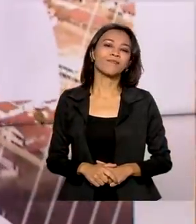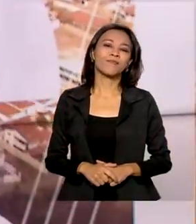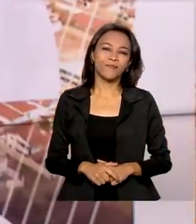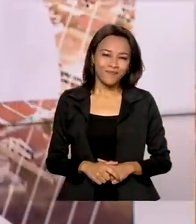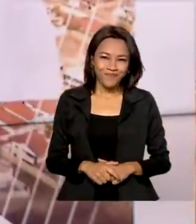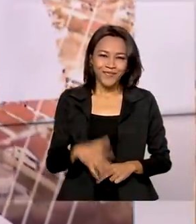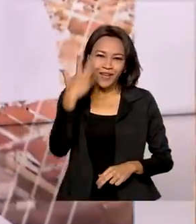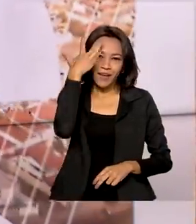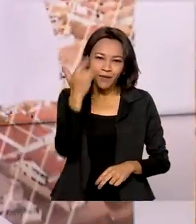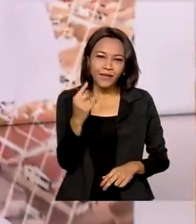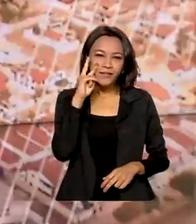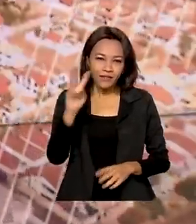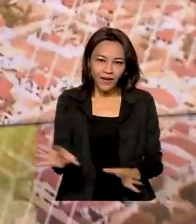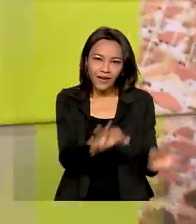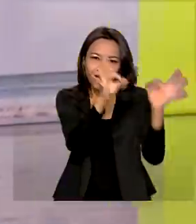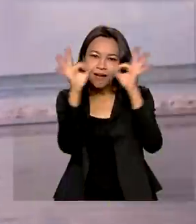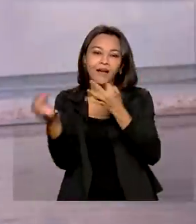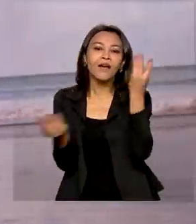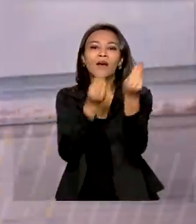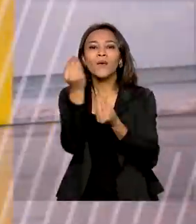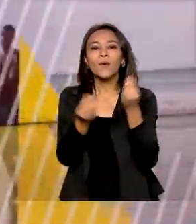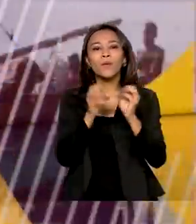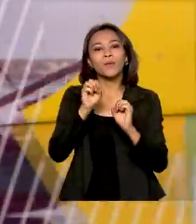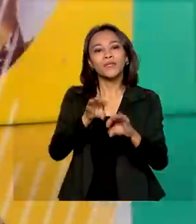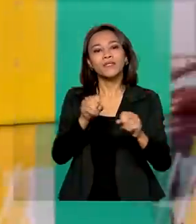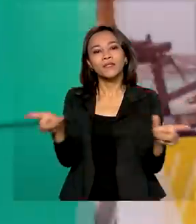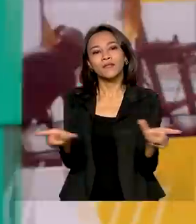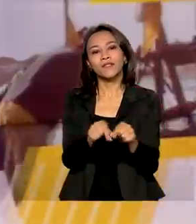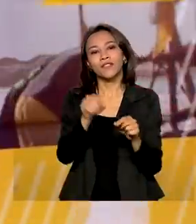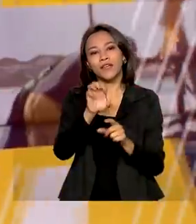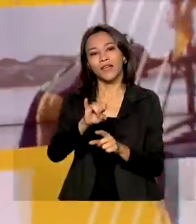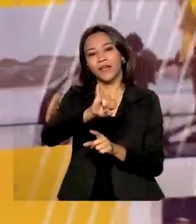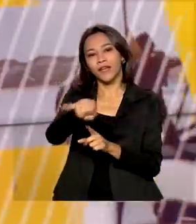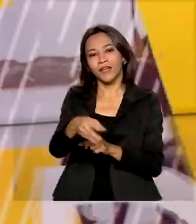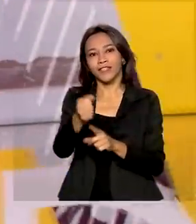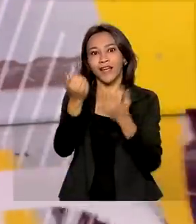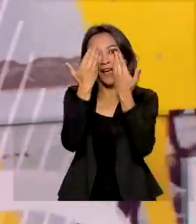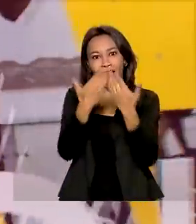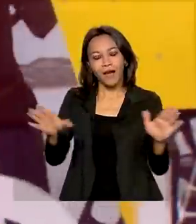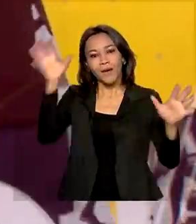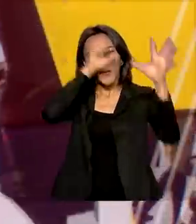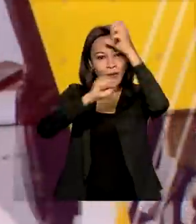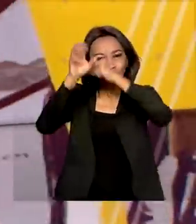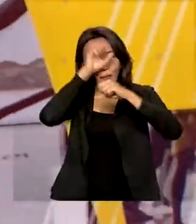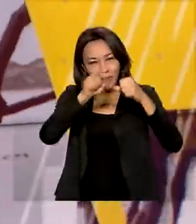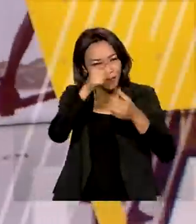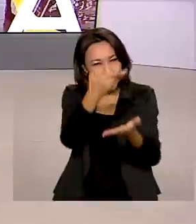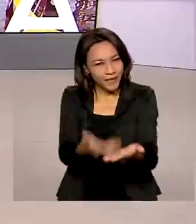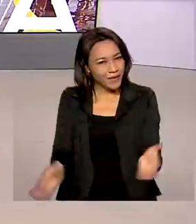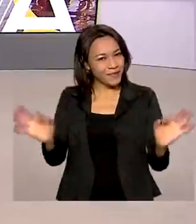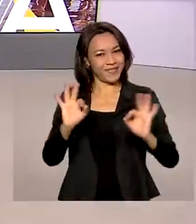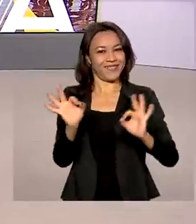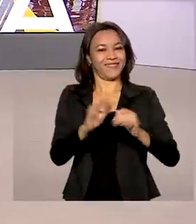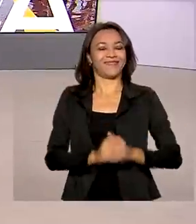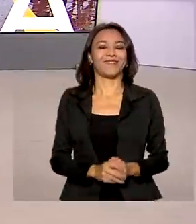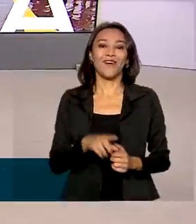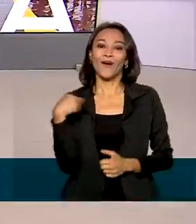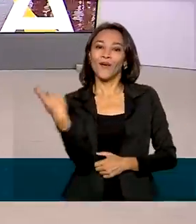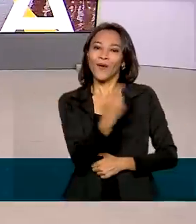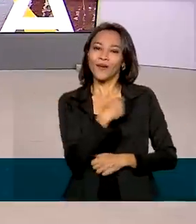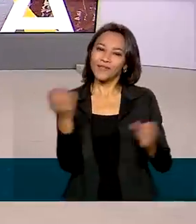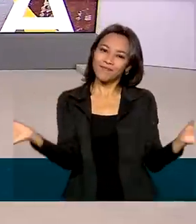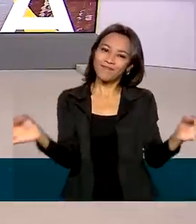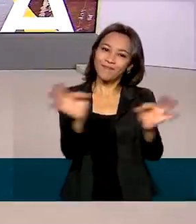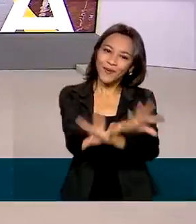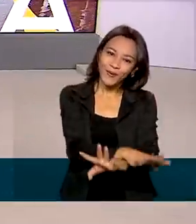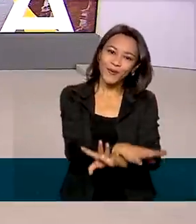Amanhã você vai ver como a educação de jovens e adultos abre possibilidades de aprender. Não perca! Brasil em Dia termina aqui.